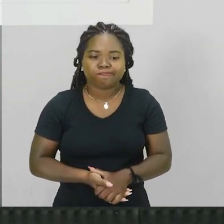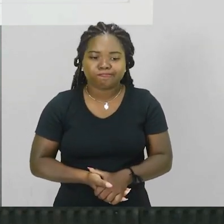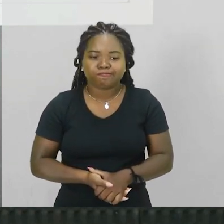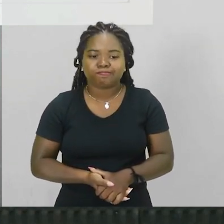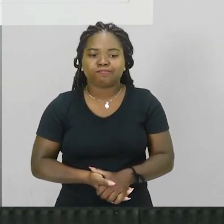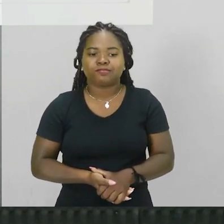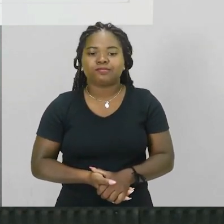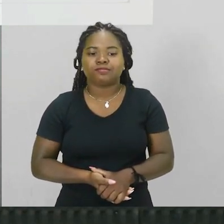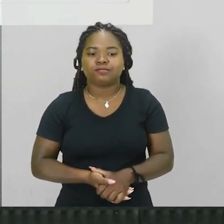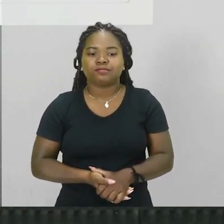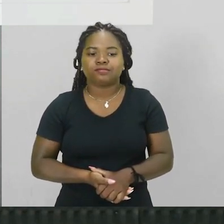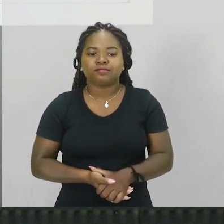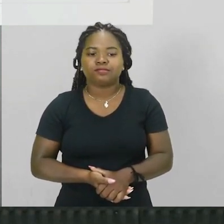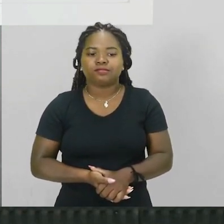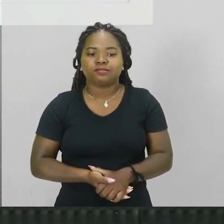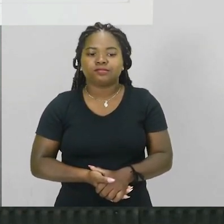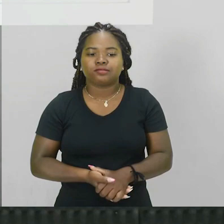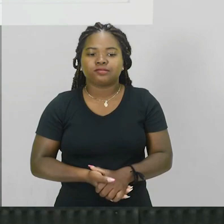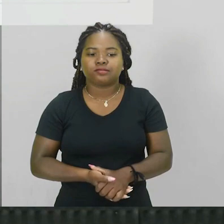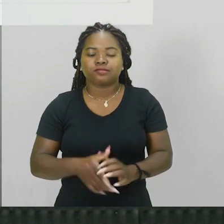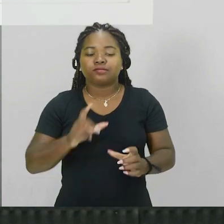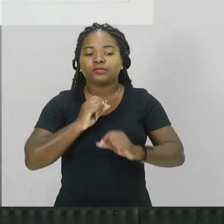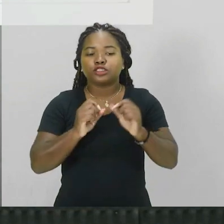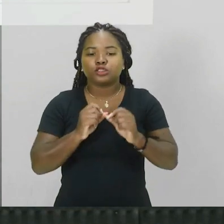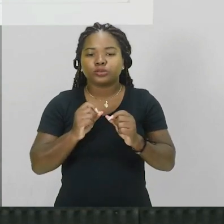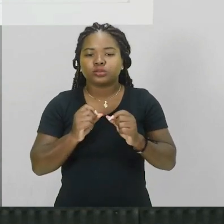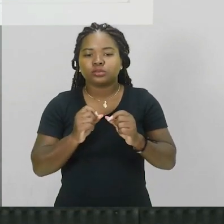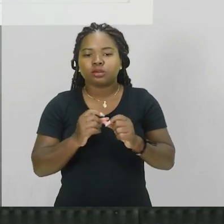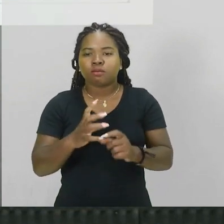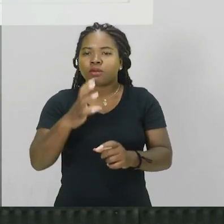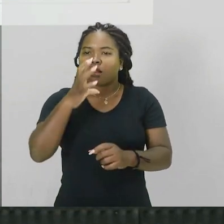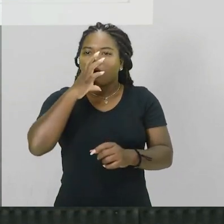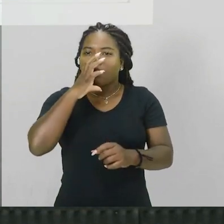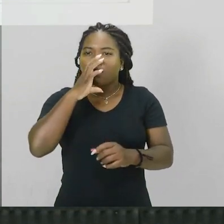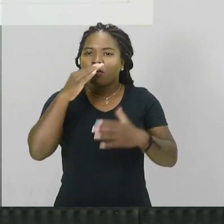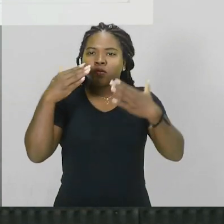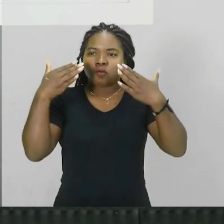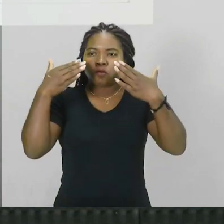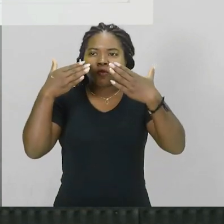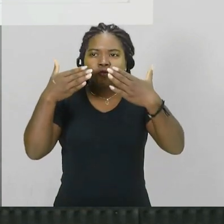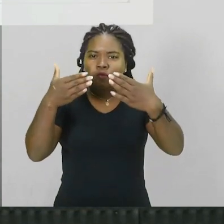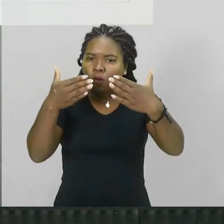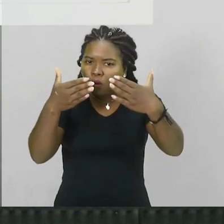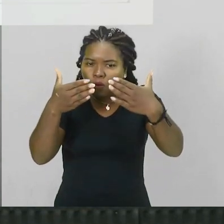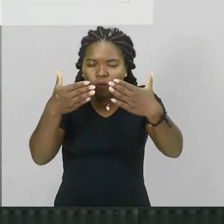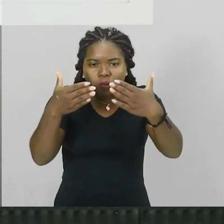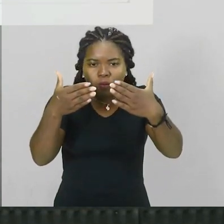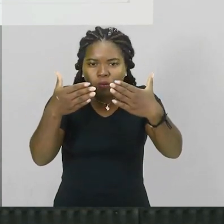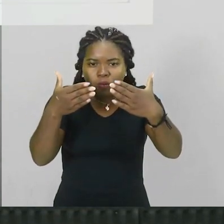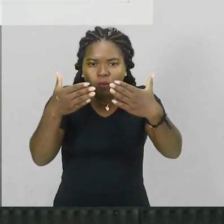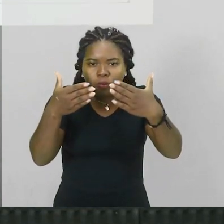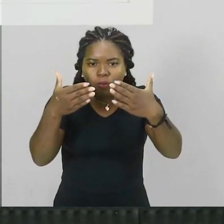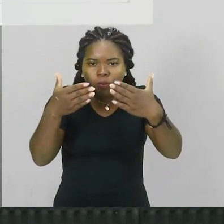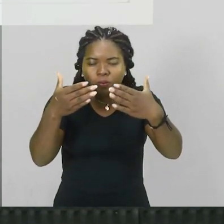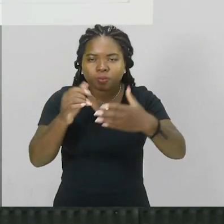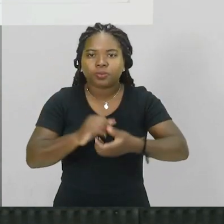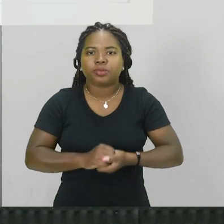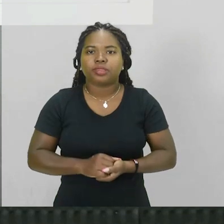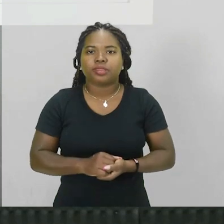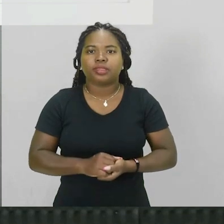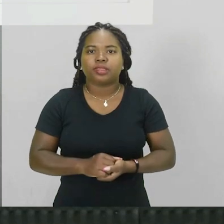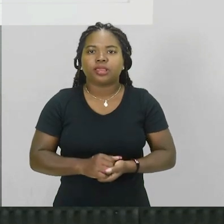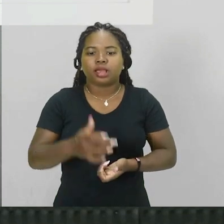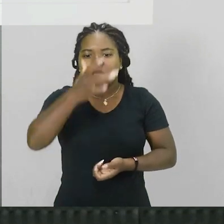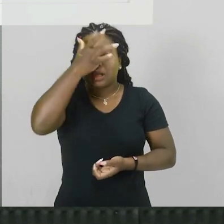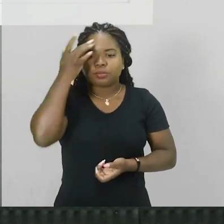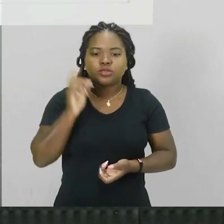ele vai acabar formando ali uma miragem, né, então essa miragem seria, basicamente, não é, você